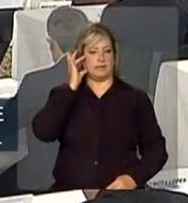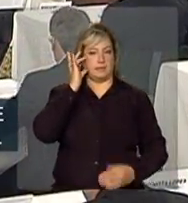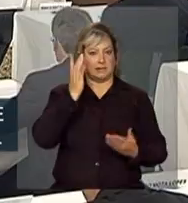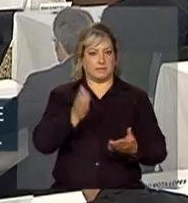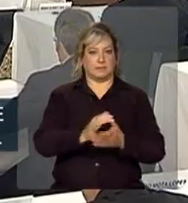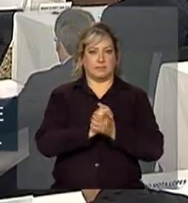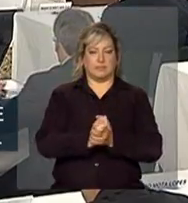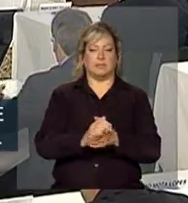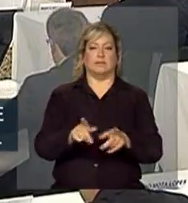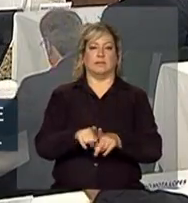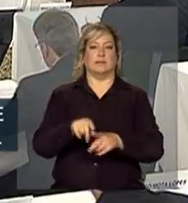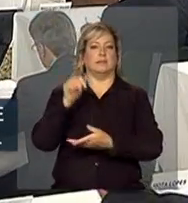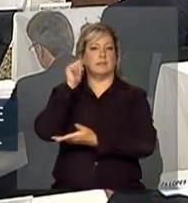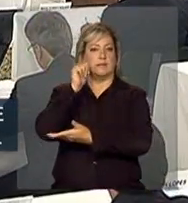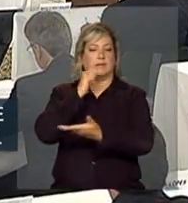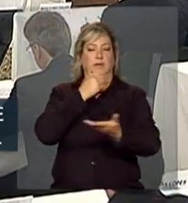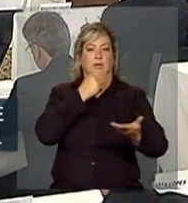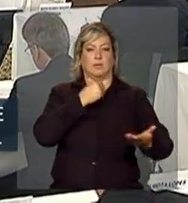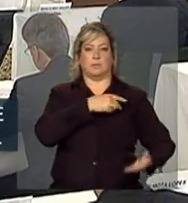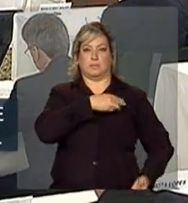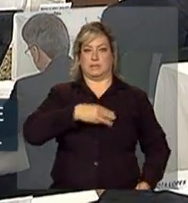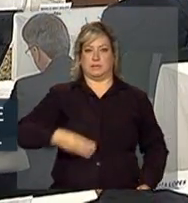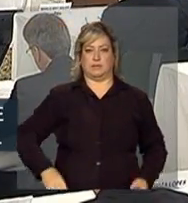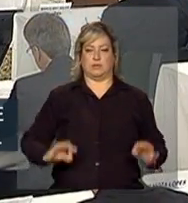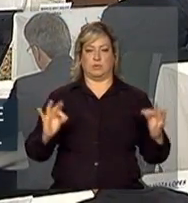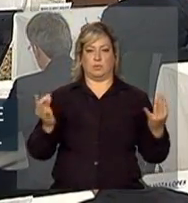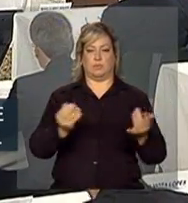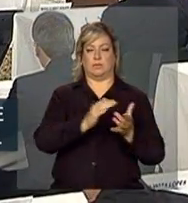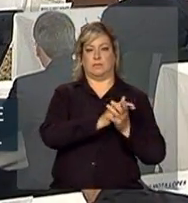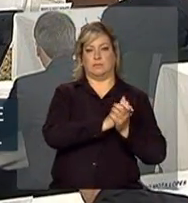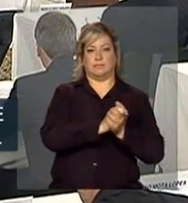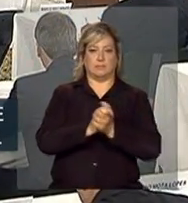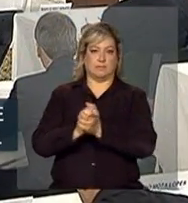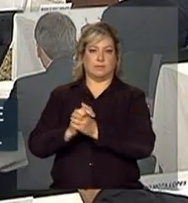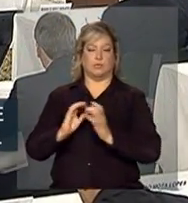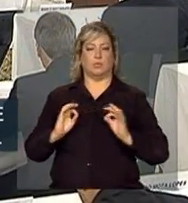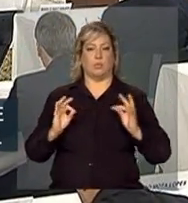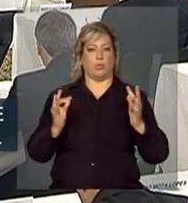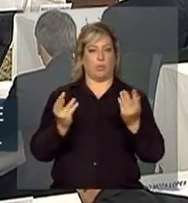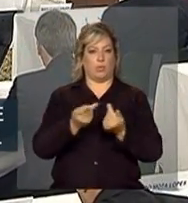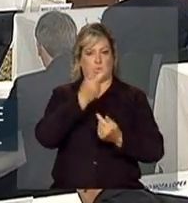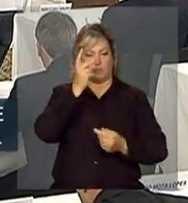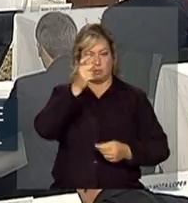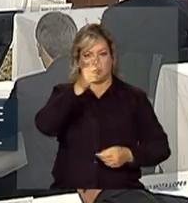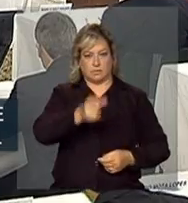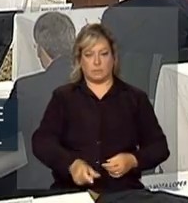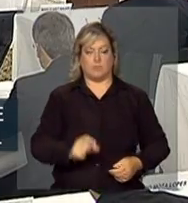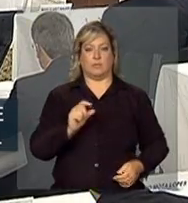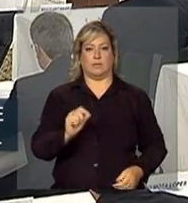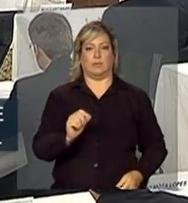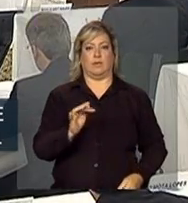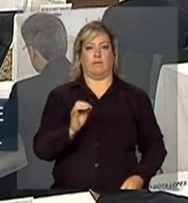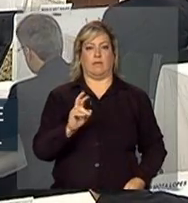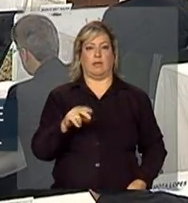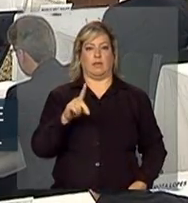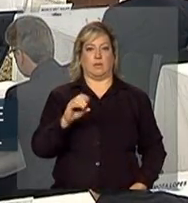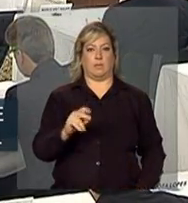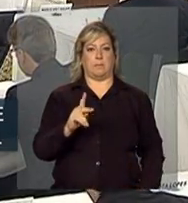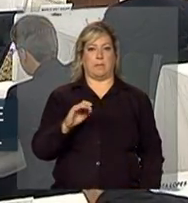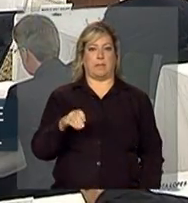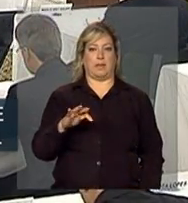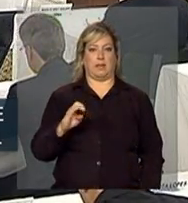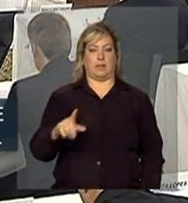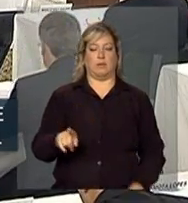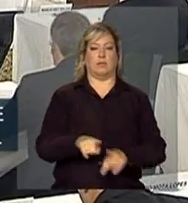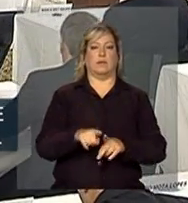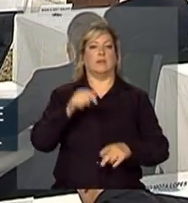e ministras, eu gostaria de saudar a todos na pessoa do ministro Fernando Pimentel e da